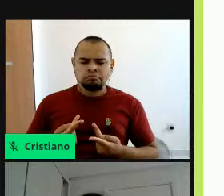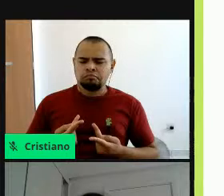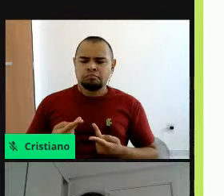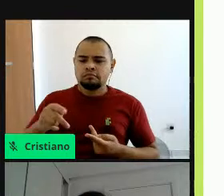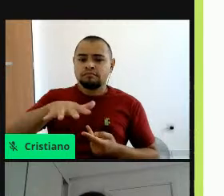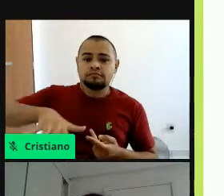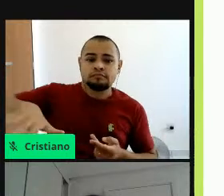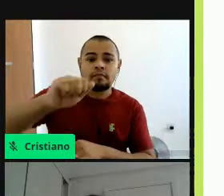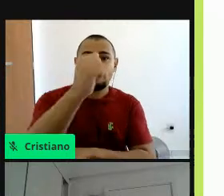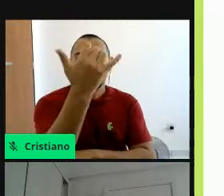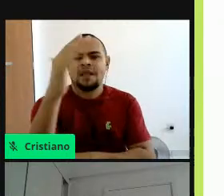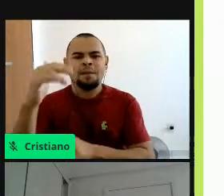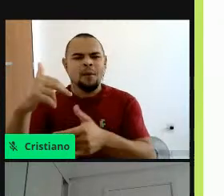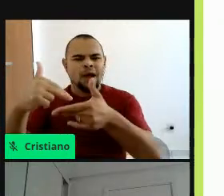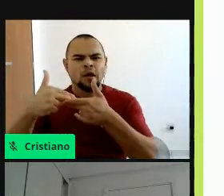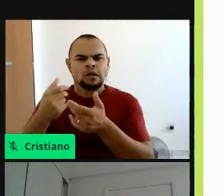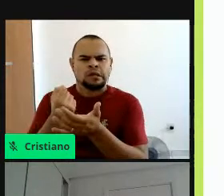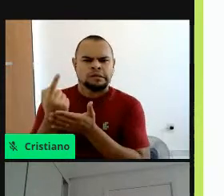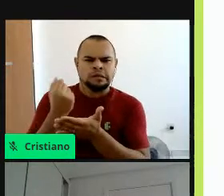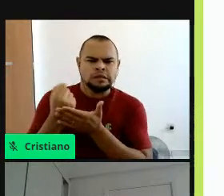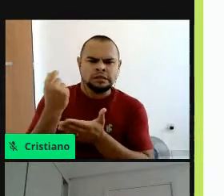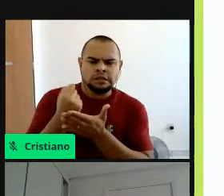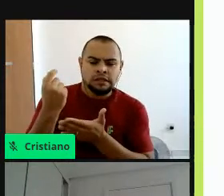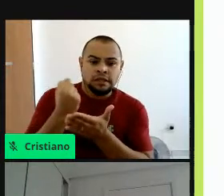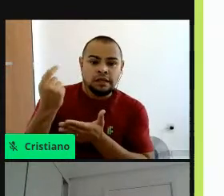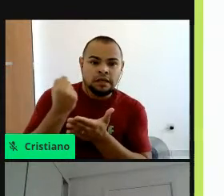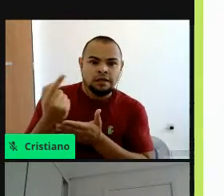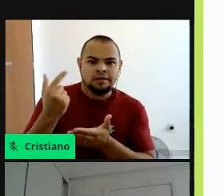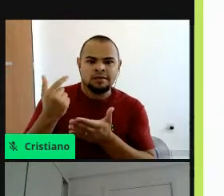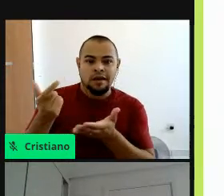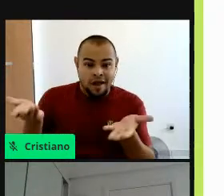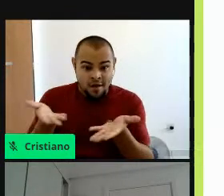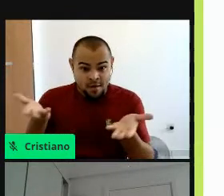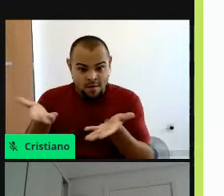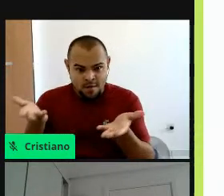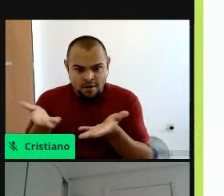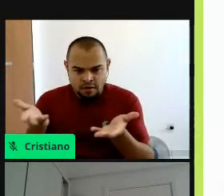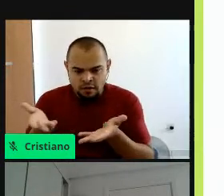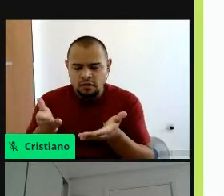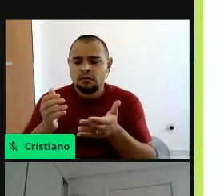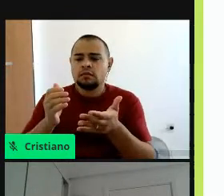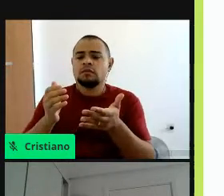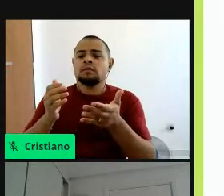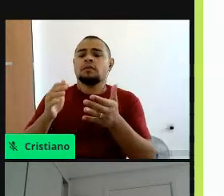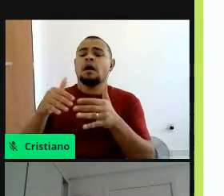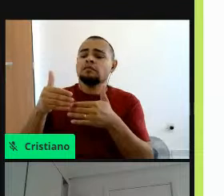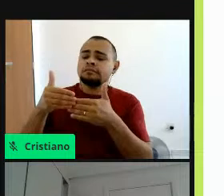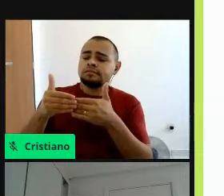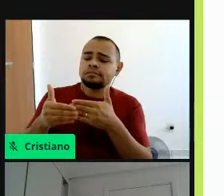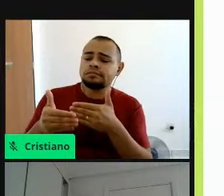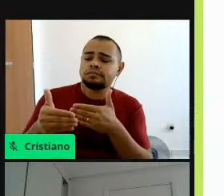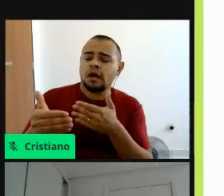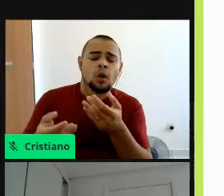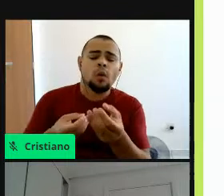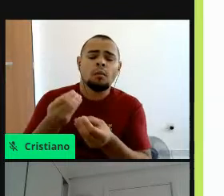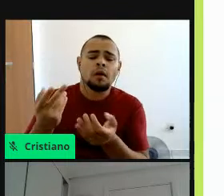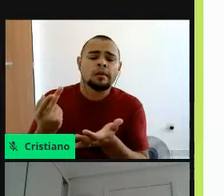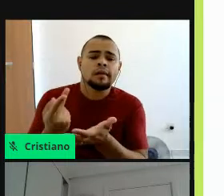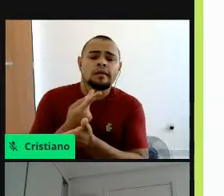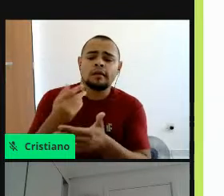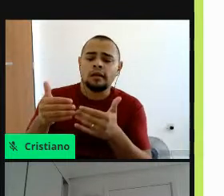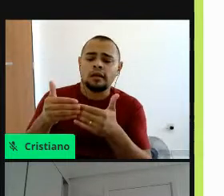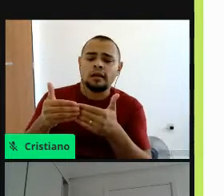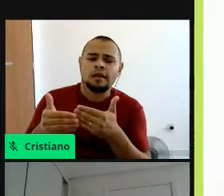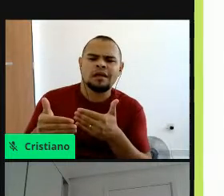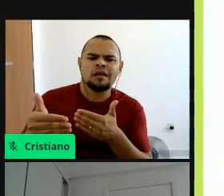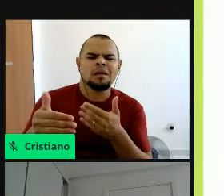desse consumo desenfreado que a gente está vendo agora, né, quando ela passar, como isso vai acontecer? Por